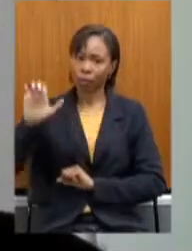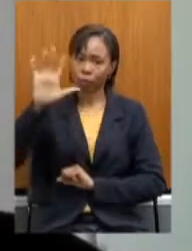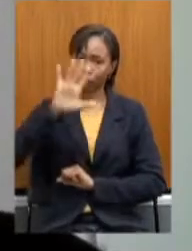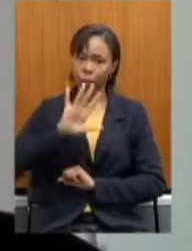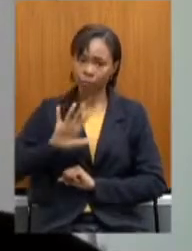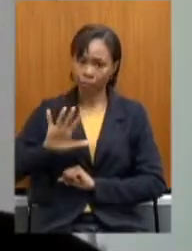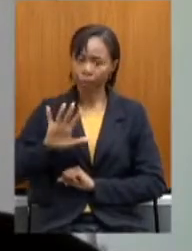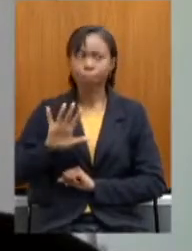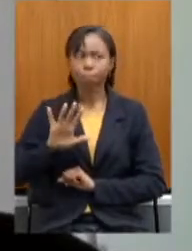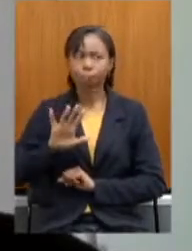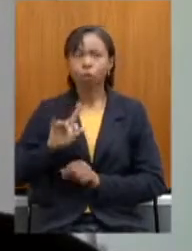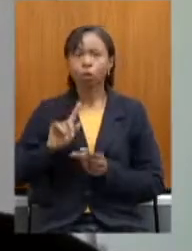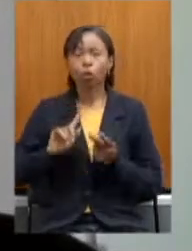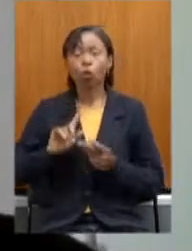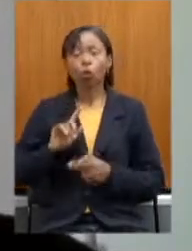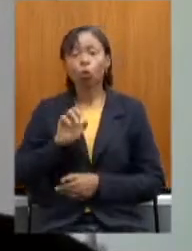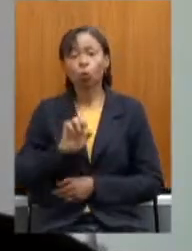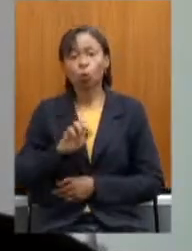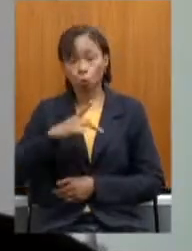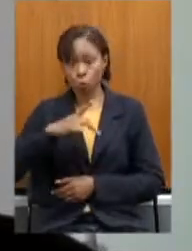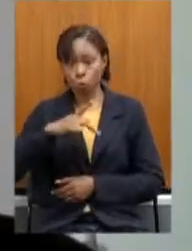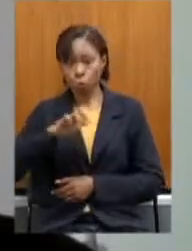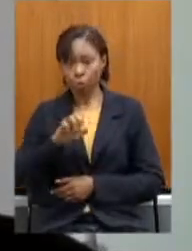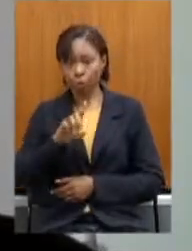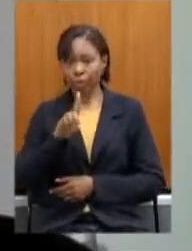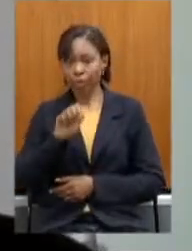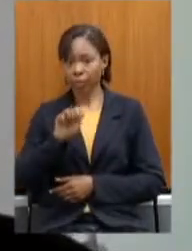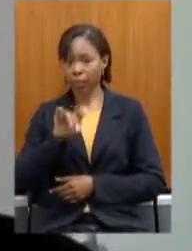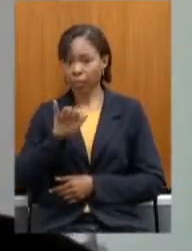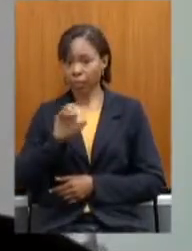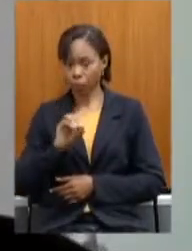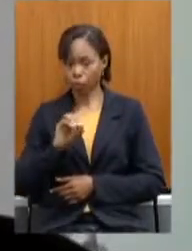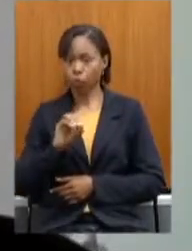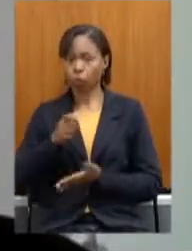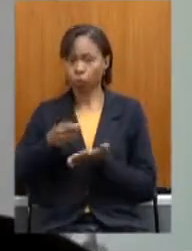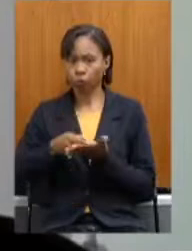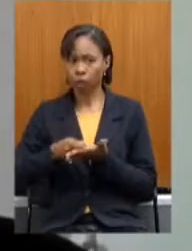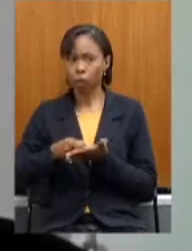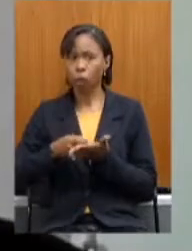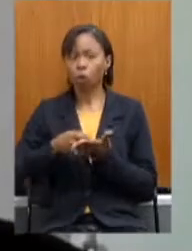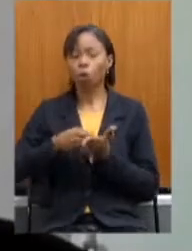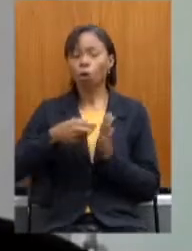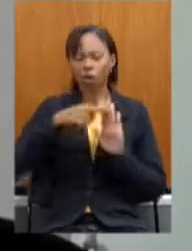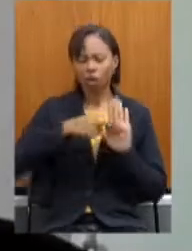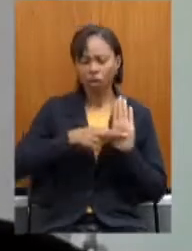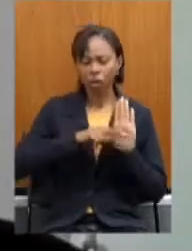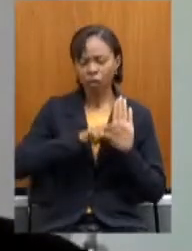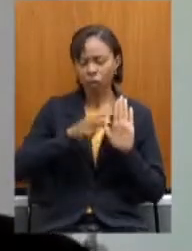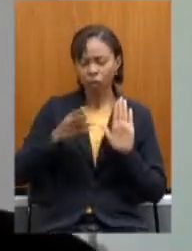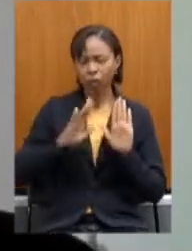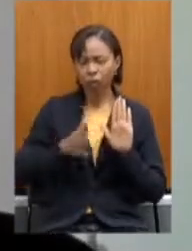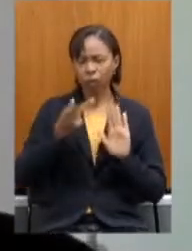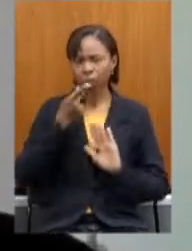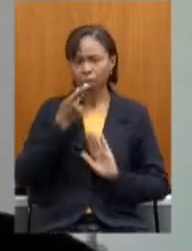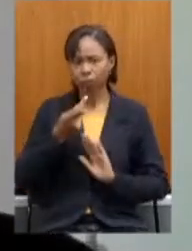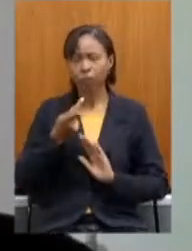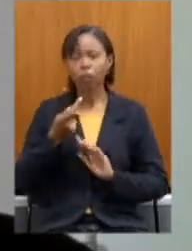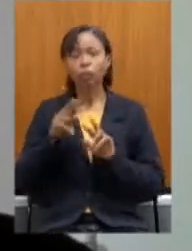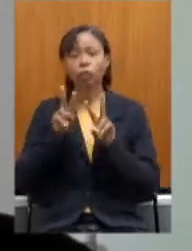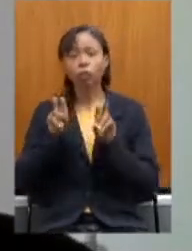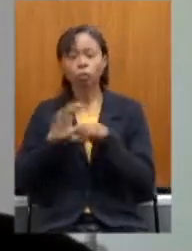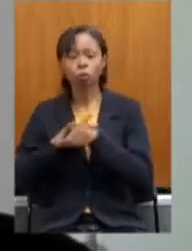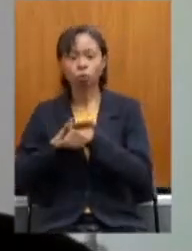O pedágio, só para terminar aqui, o pedágio como regra de transição já tinha falado, a questão da doença